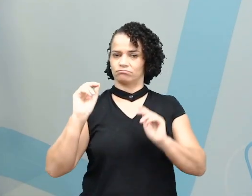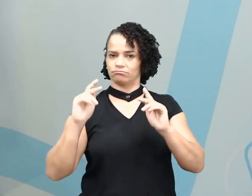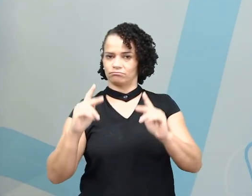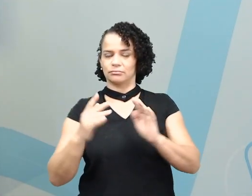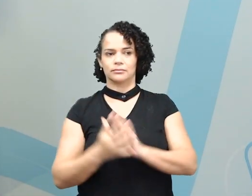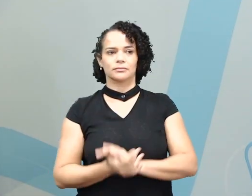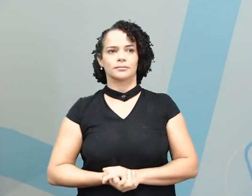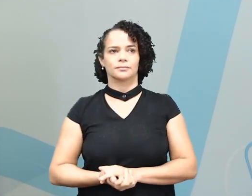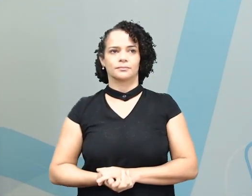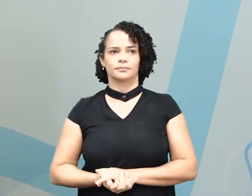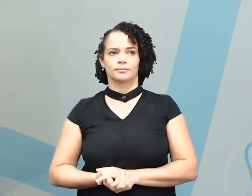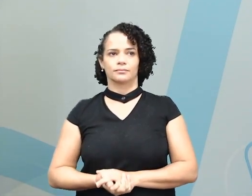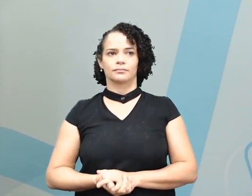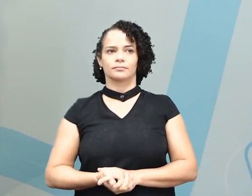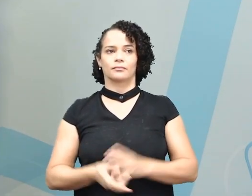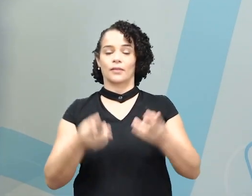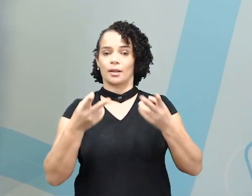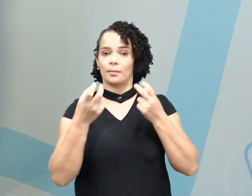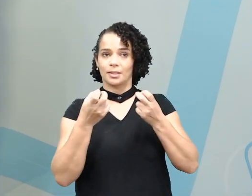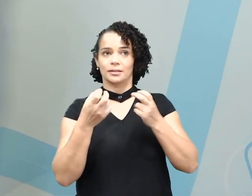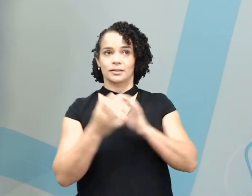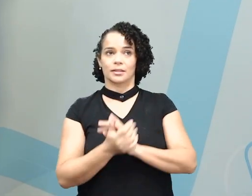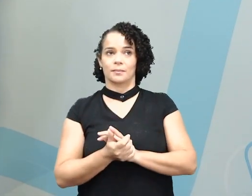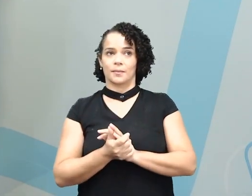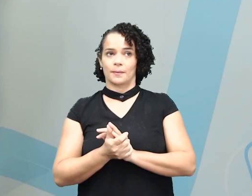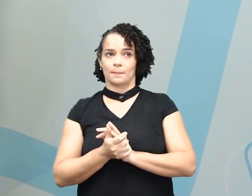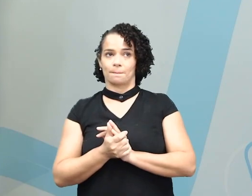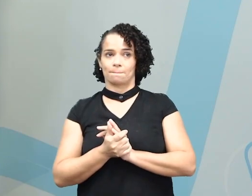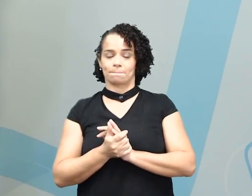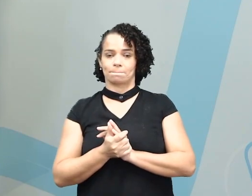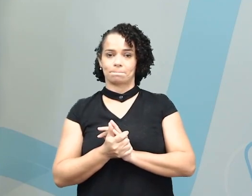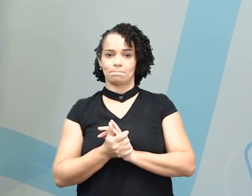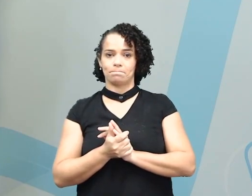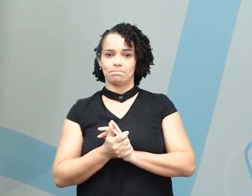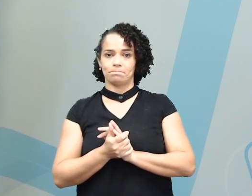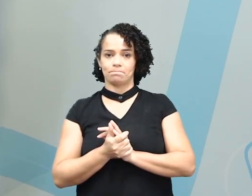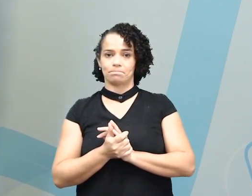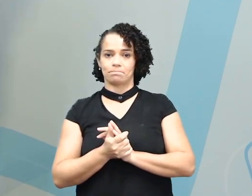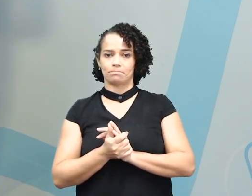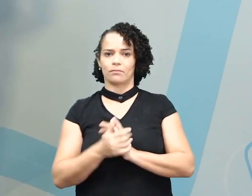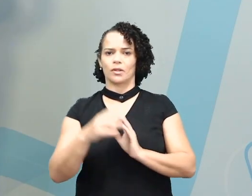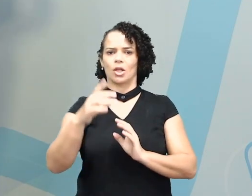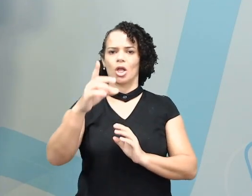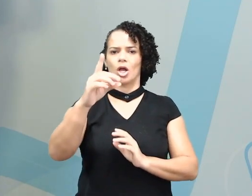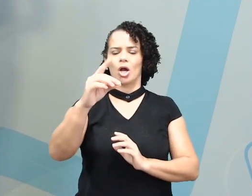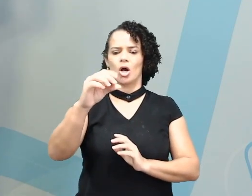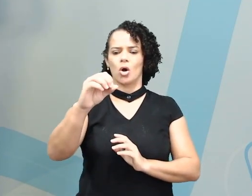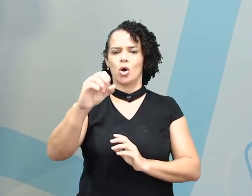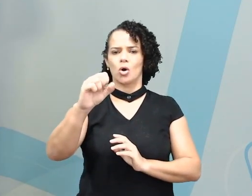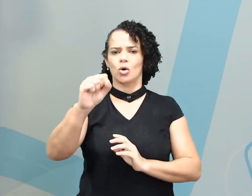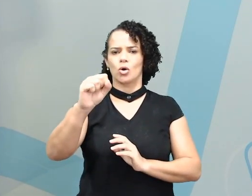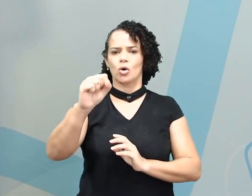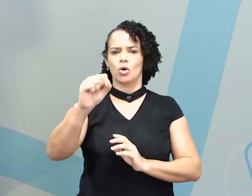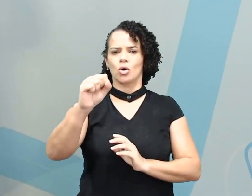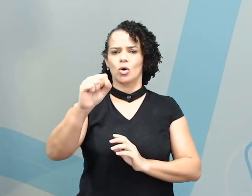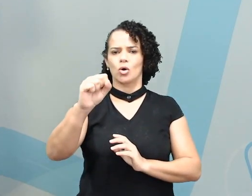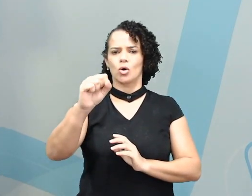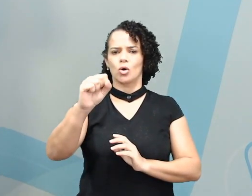he do? Percebam que voltou o termo. Does he do? What does he do?